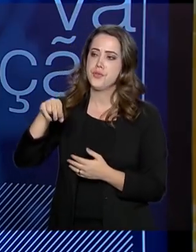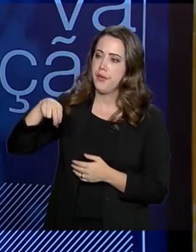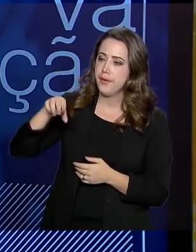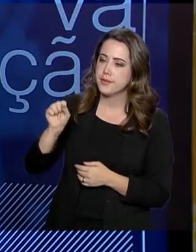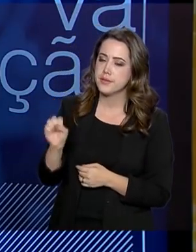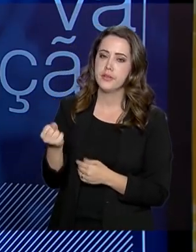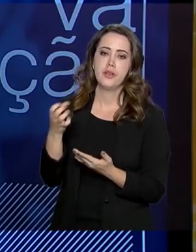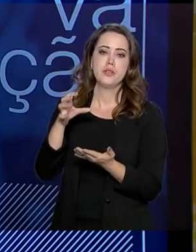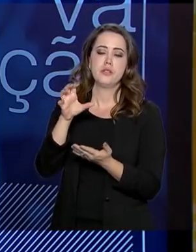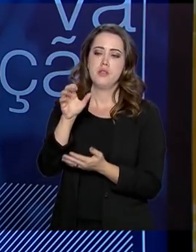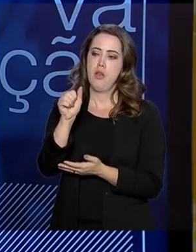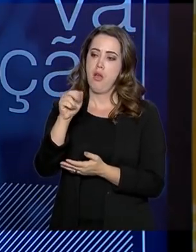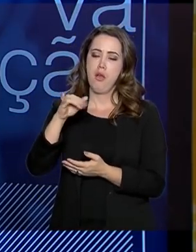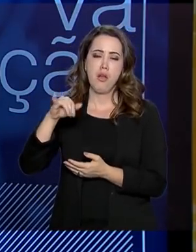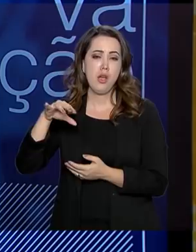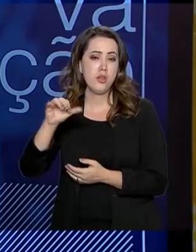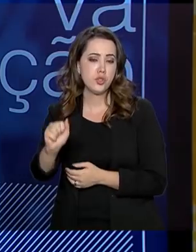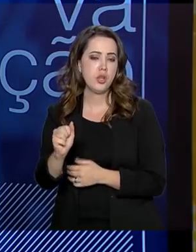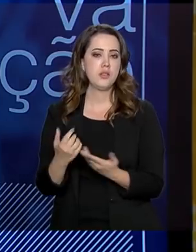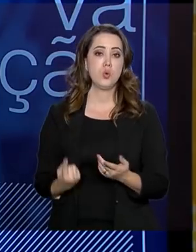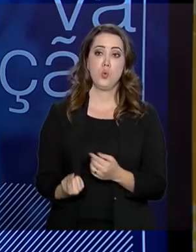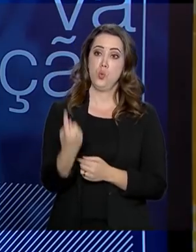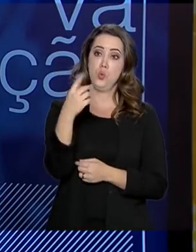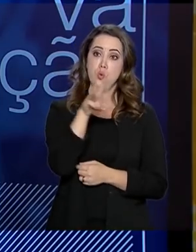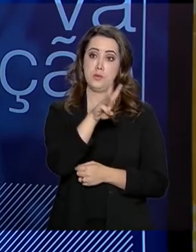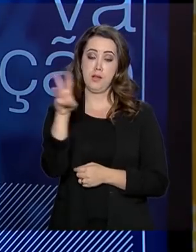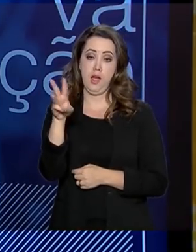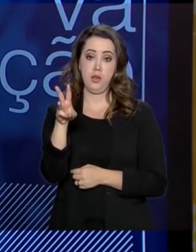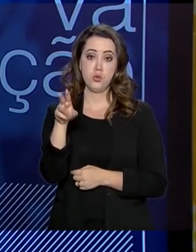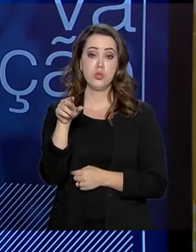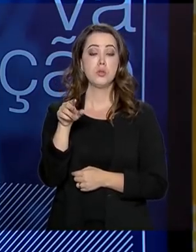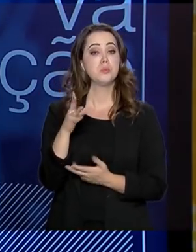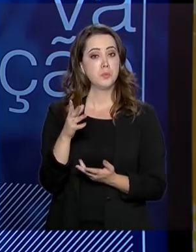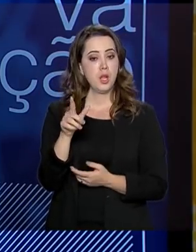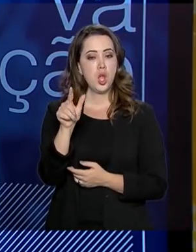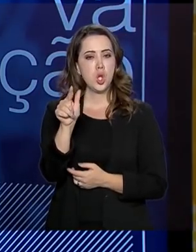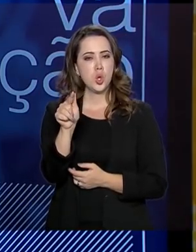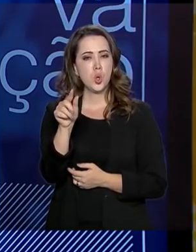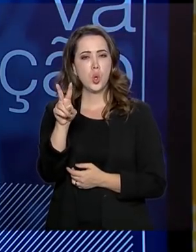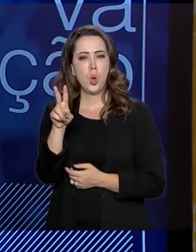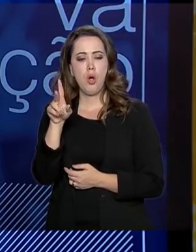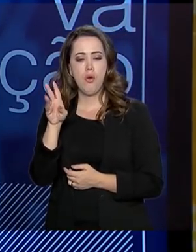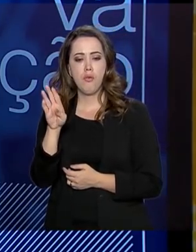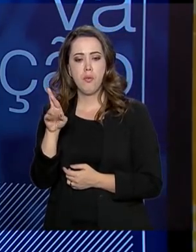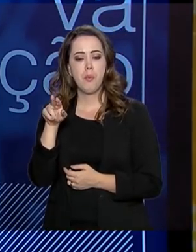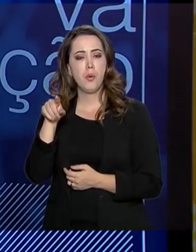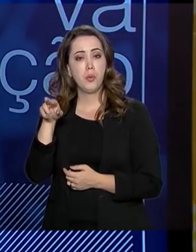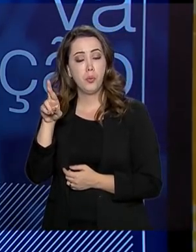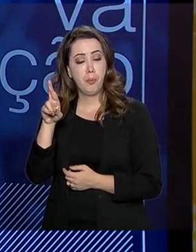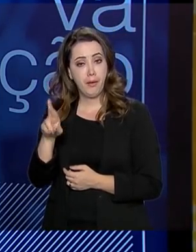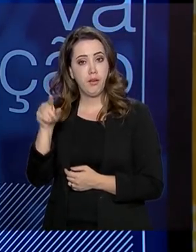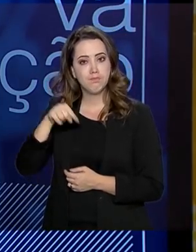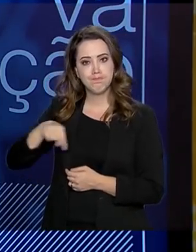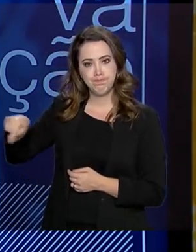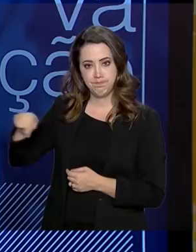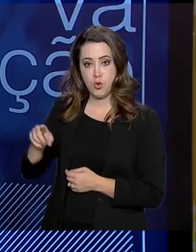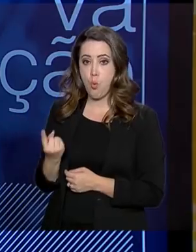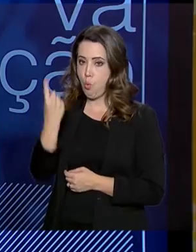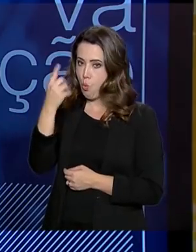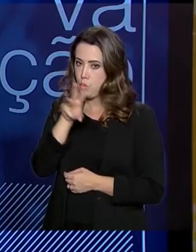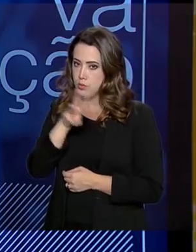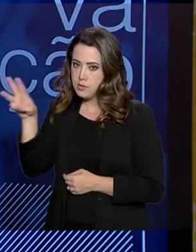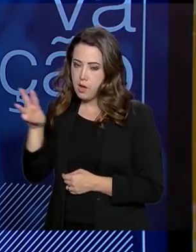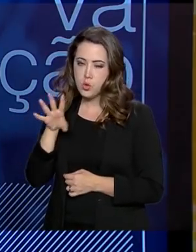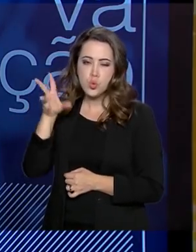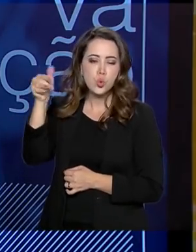mão do cidadão em um único endereço, gov.br. Vai ser mais fácil, mais intuitivo de lembrar. O próprio site